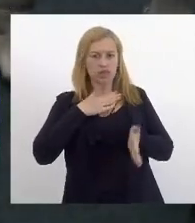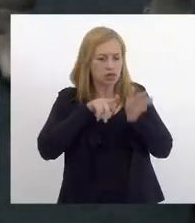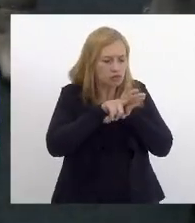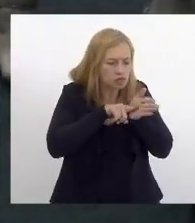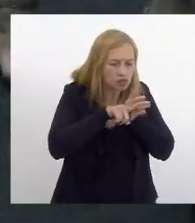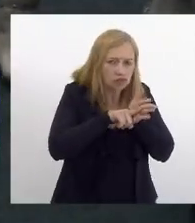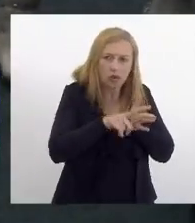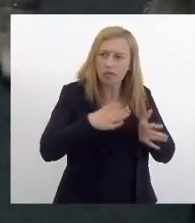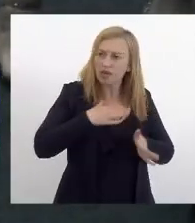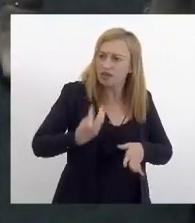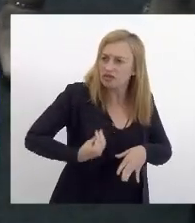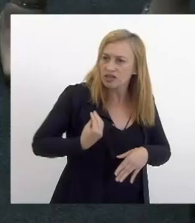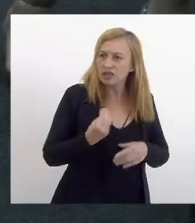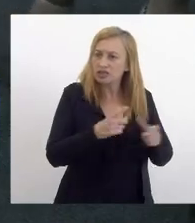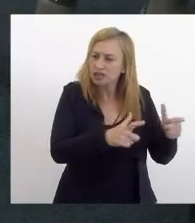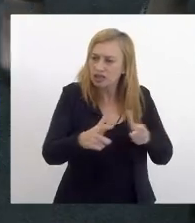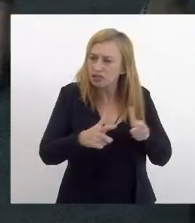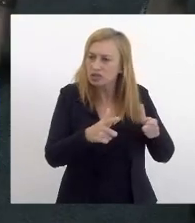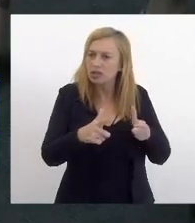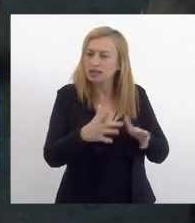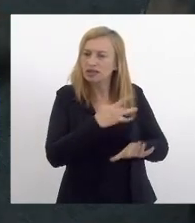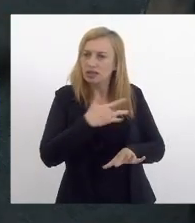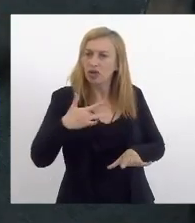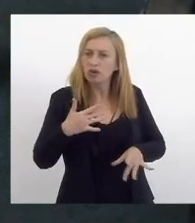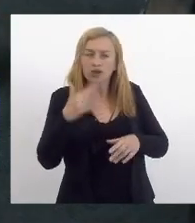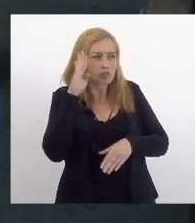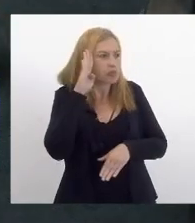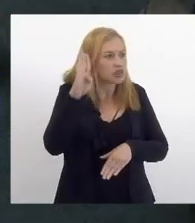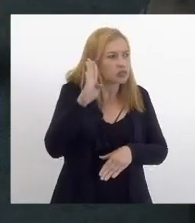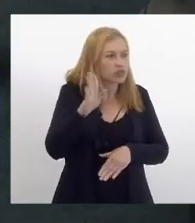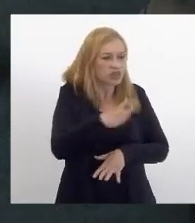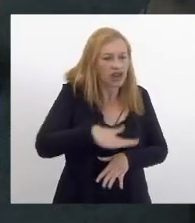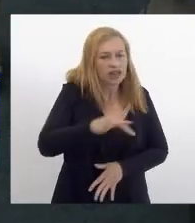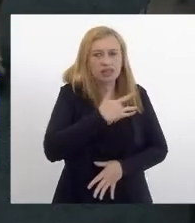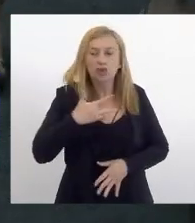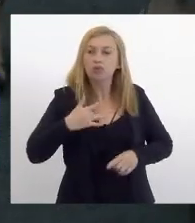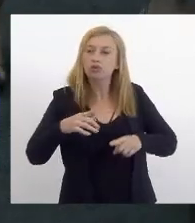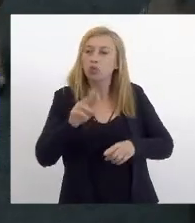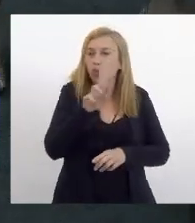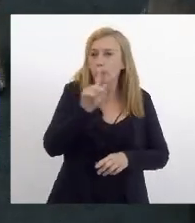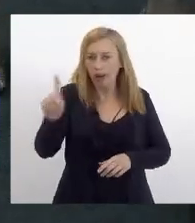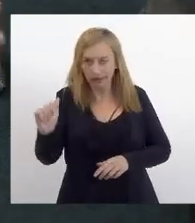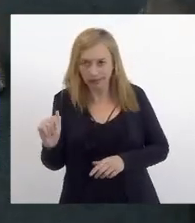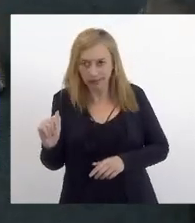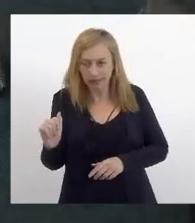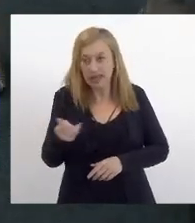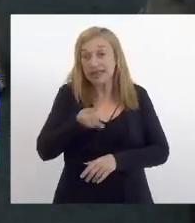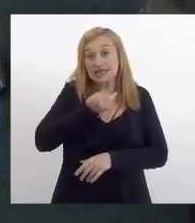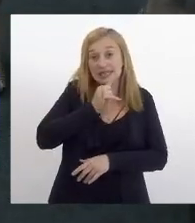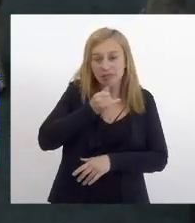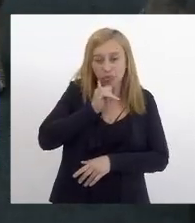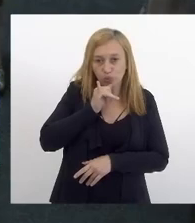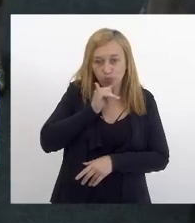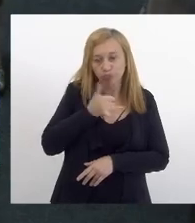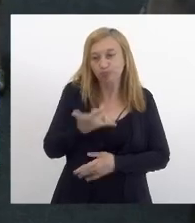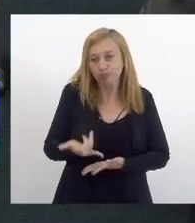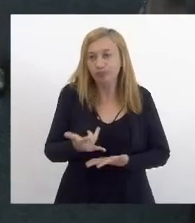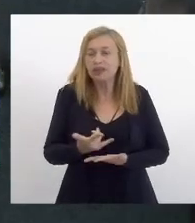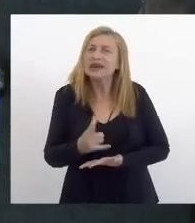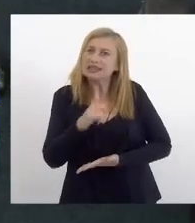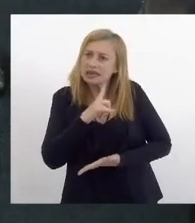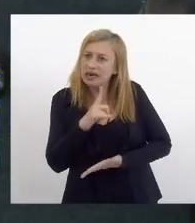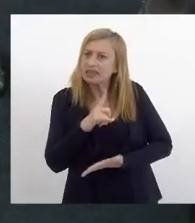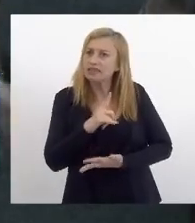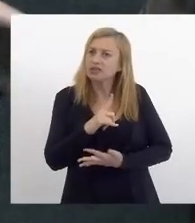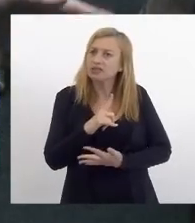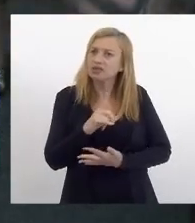presença nas unidades principalmente nas unidades de saúde mas Zupas um grande exemplo existe